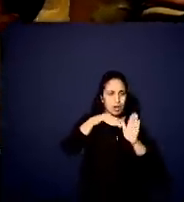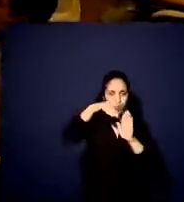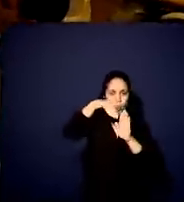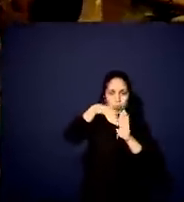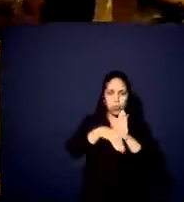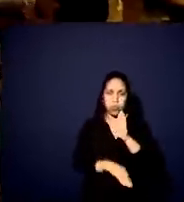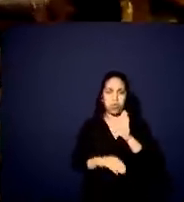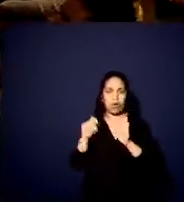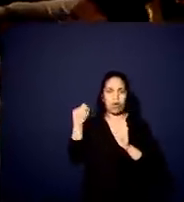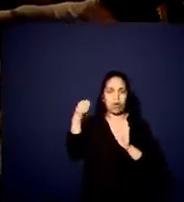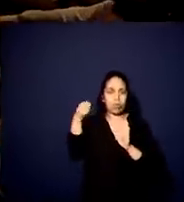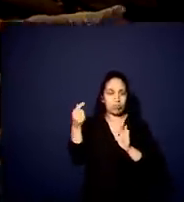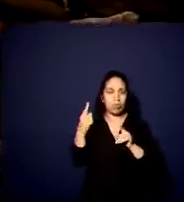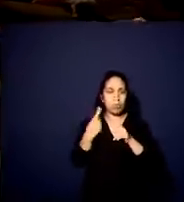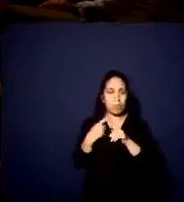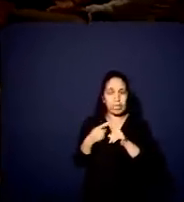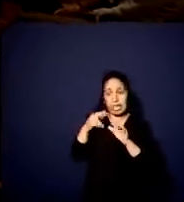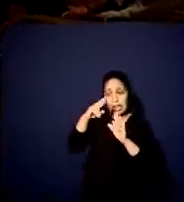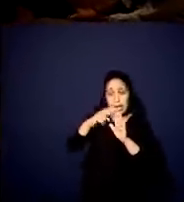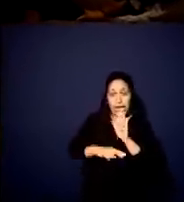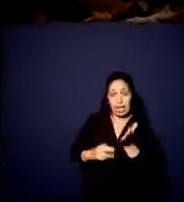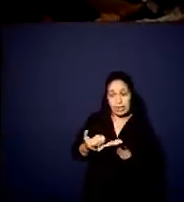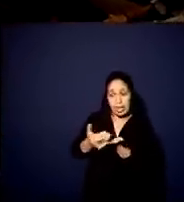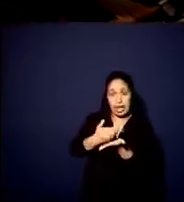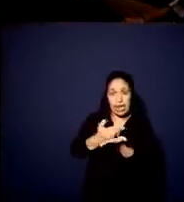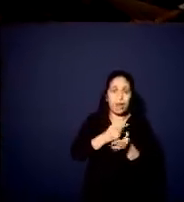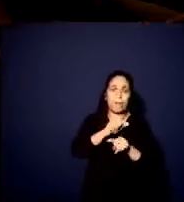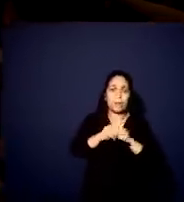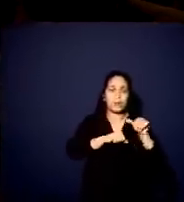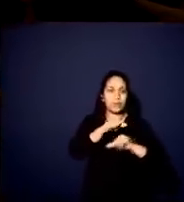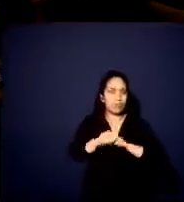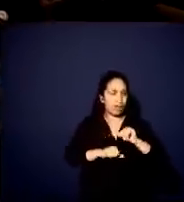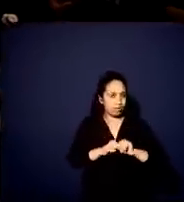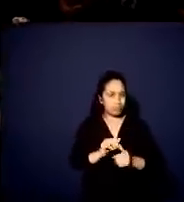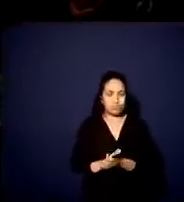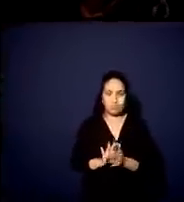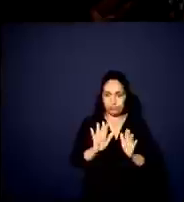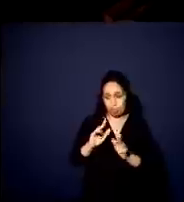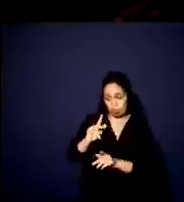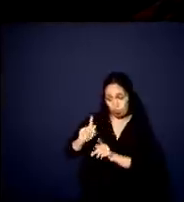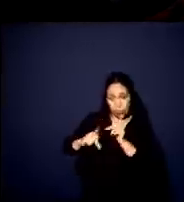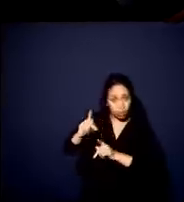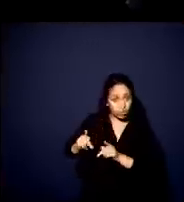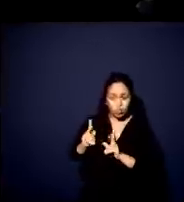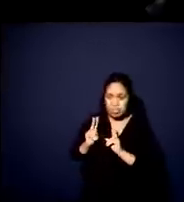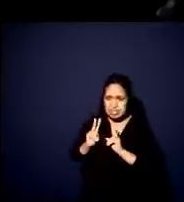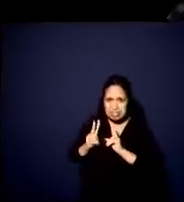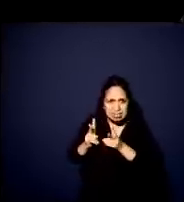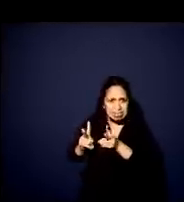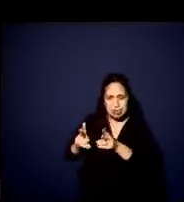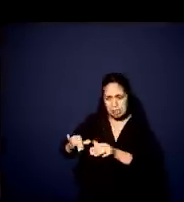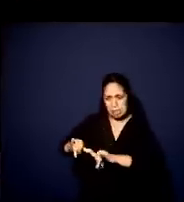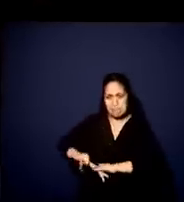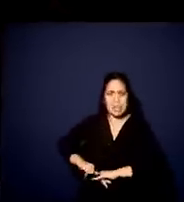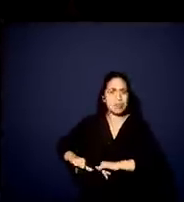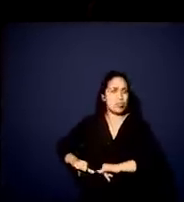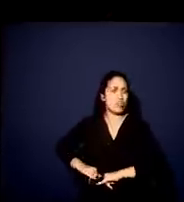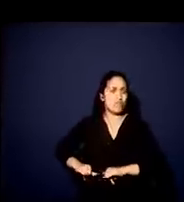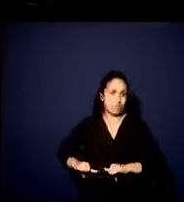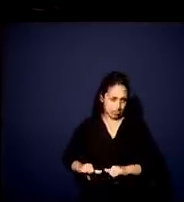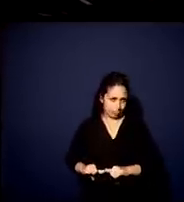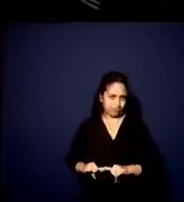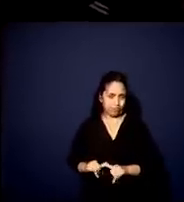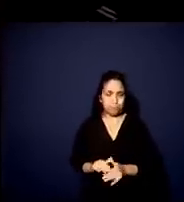Grande do Sul por conta dessa mudança da regra da arrecadação. Sempre a população vai pagar a conta. Se for para, então, não ter